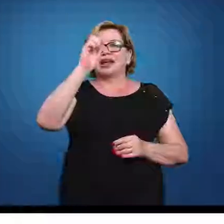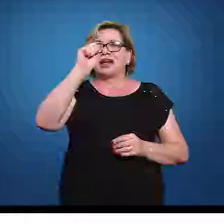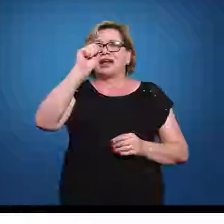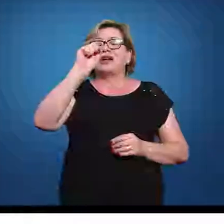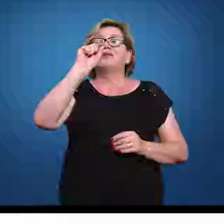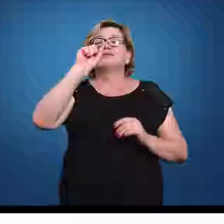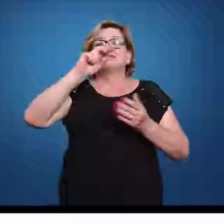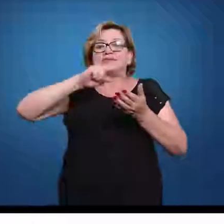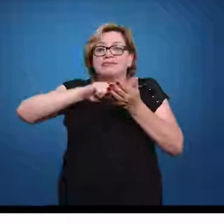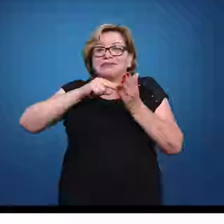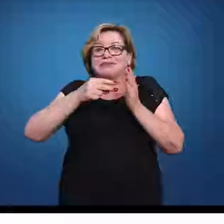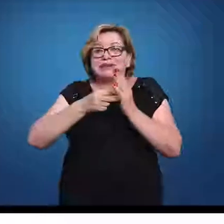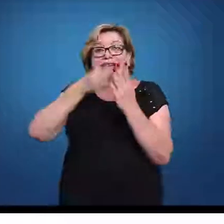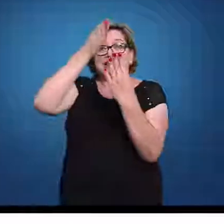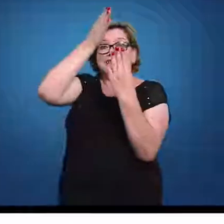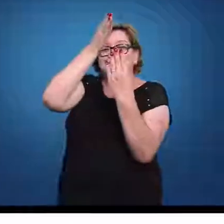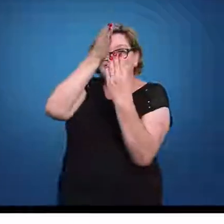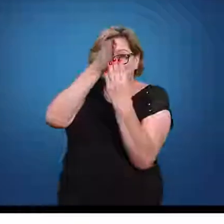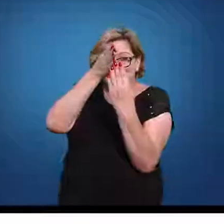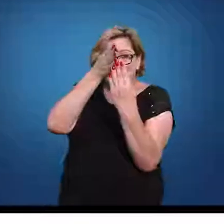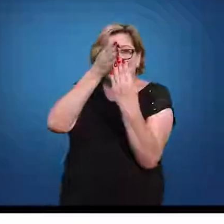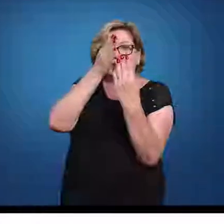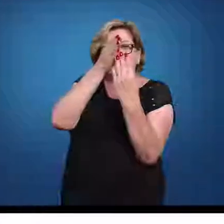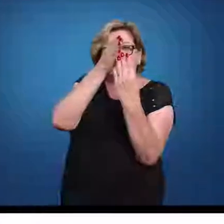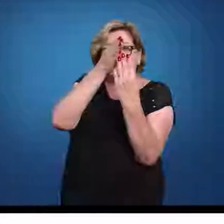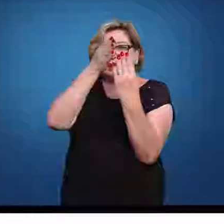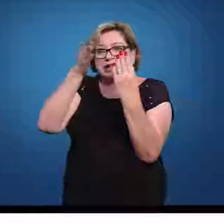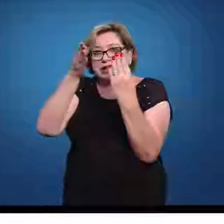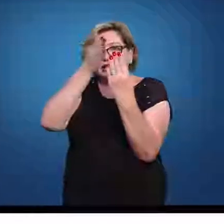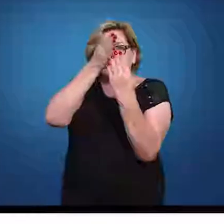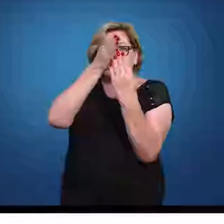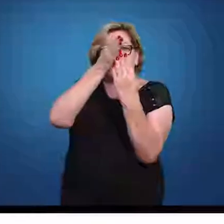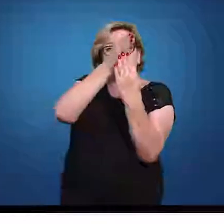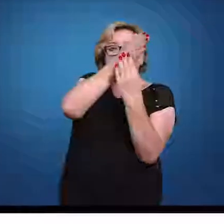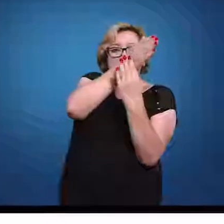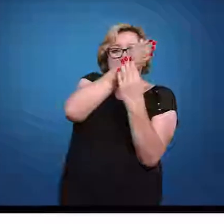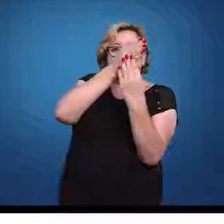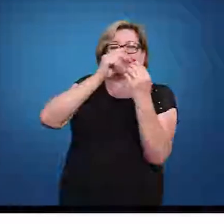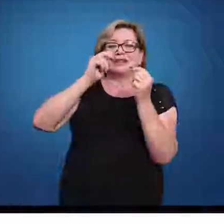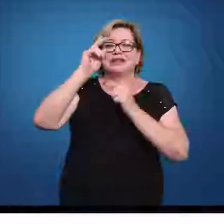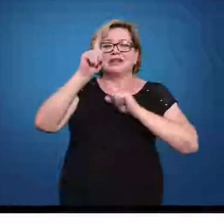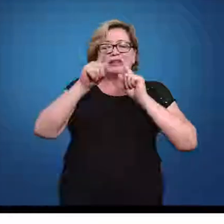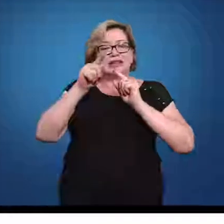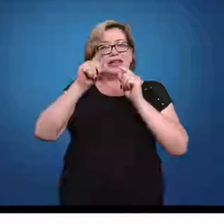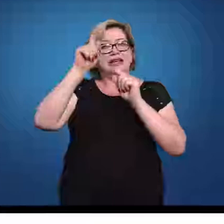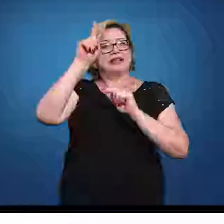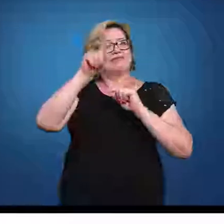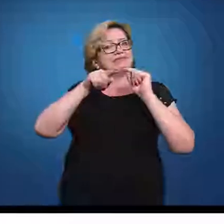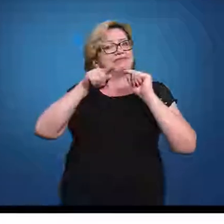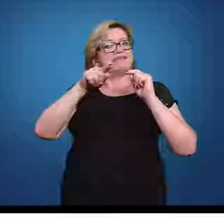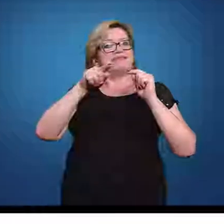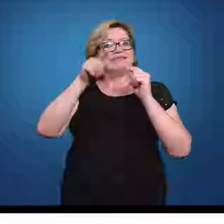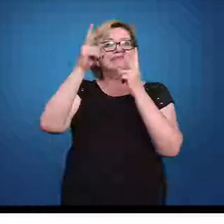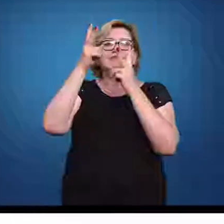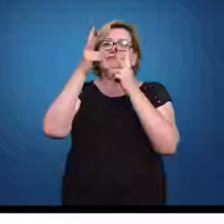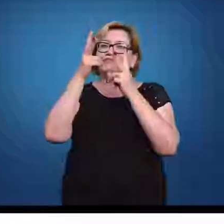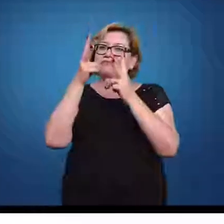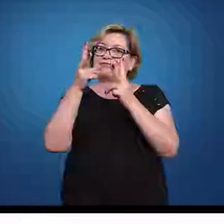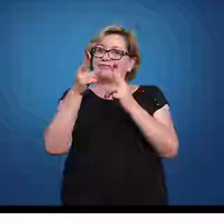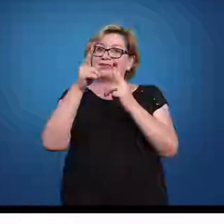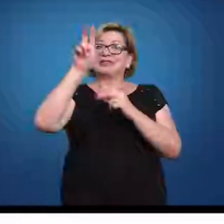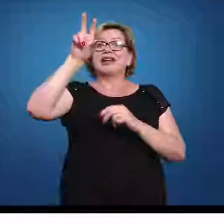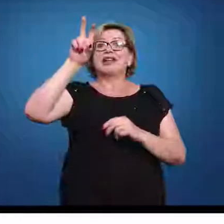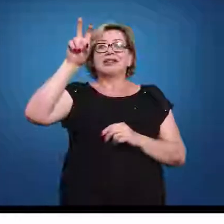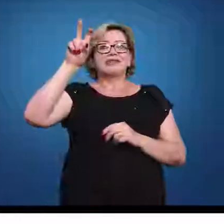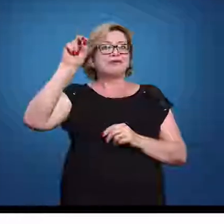exatamente no meio da curva aqui, e cada parte que eu tenho aqui, cada pedaço desse aqui, equivale a